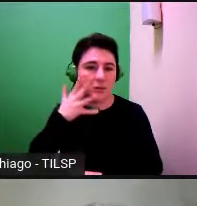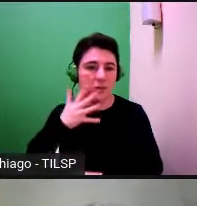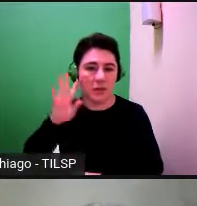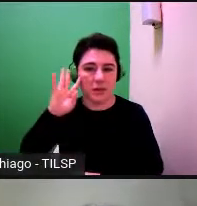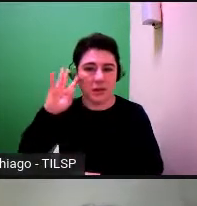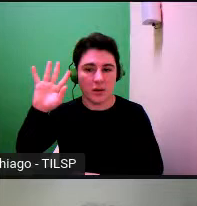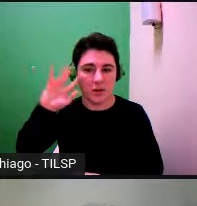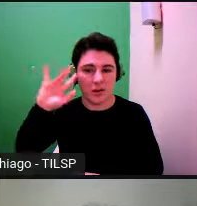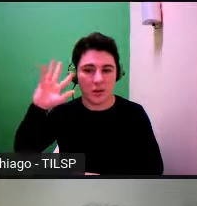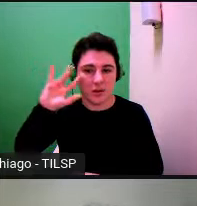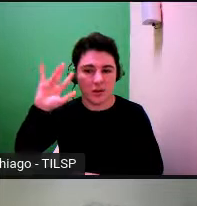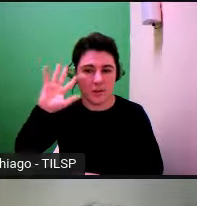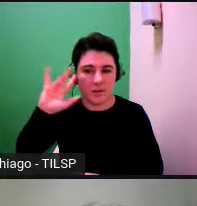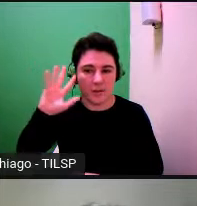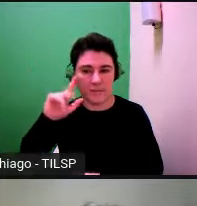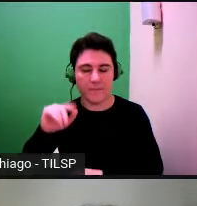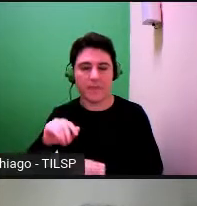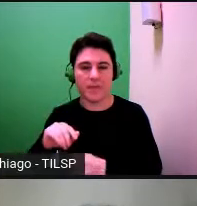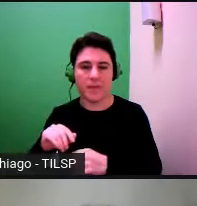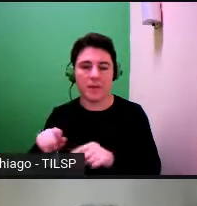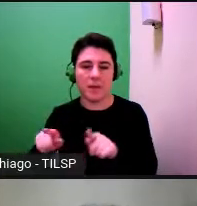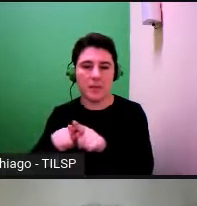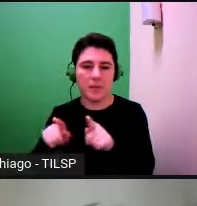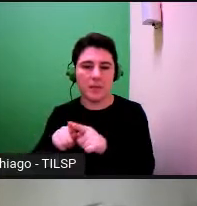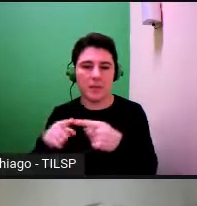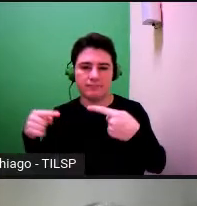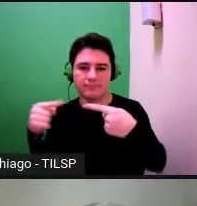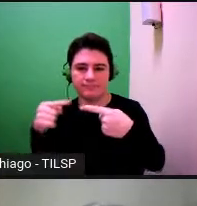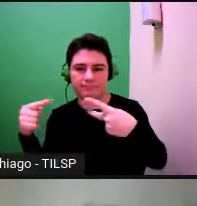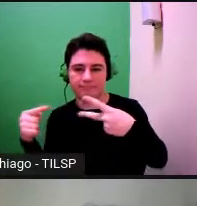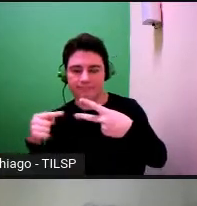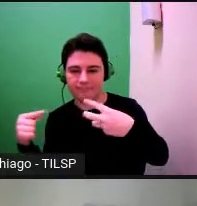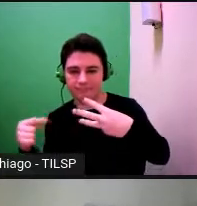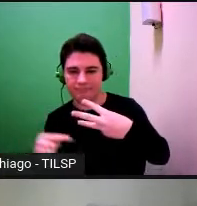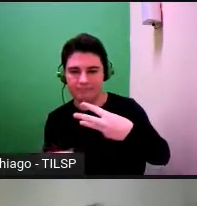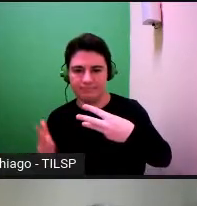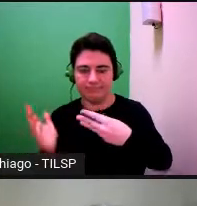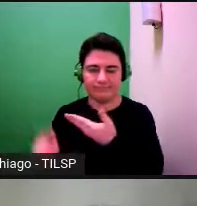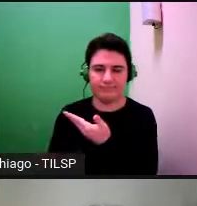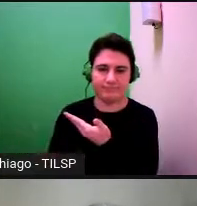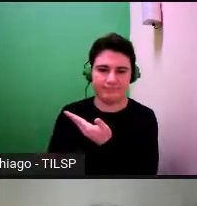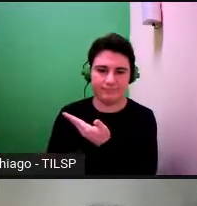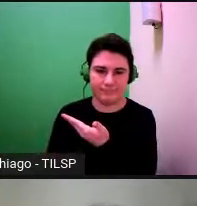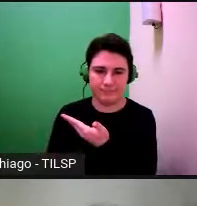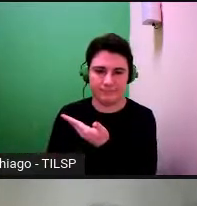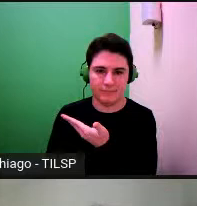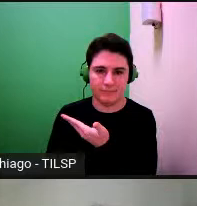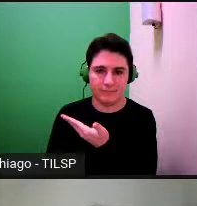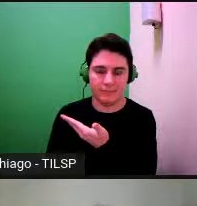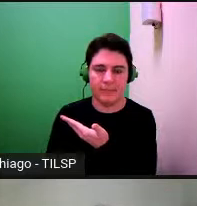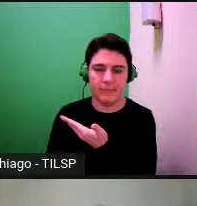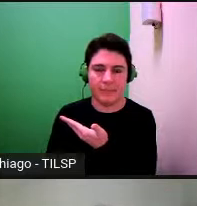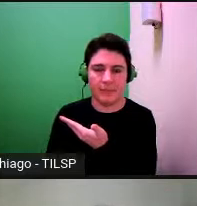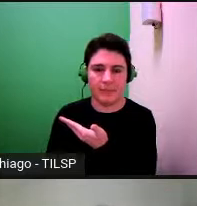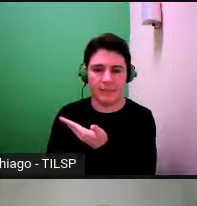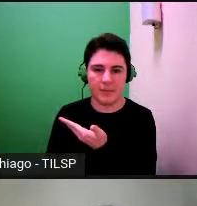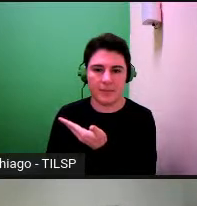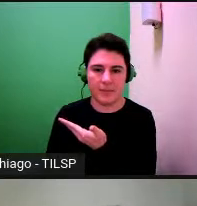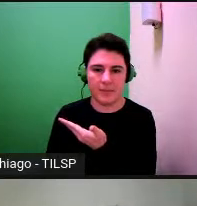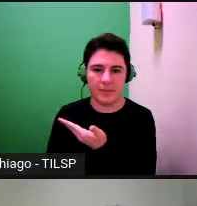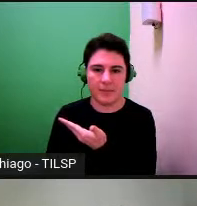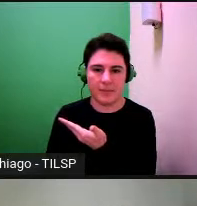truncadas ausência de marcas da híticas presente o indicativo com valor económico o aspecto o aspecto ao habitual e portanto